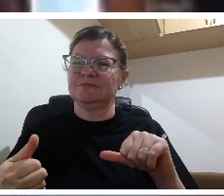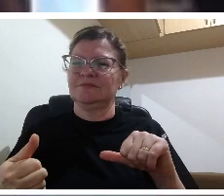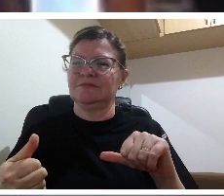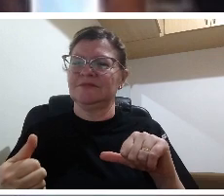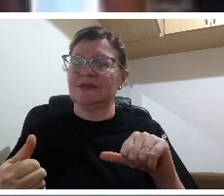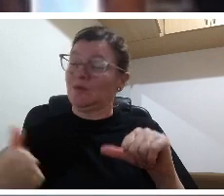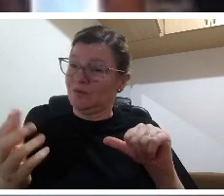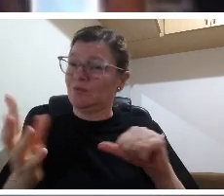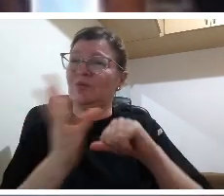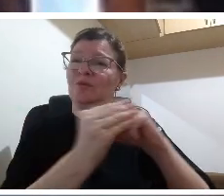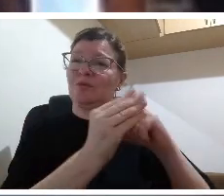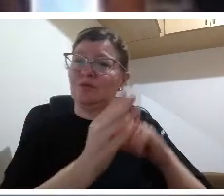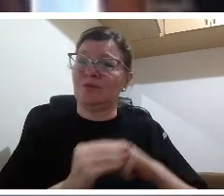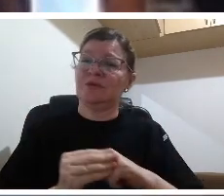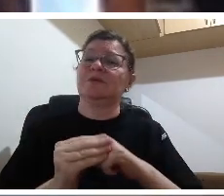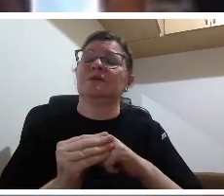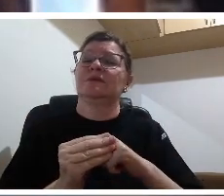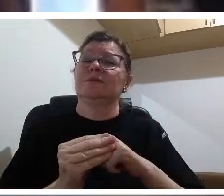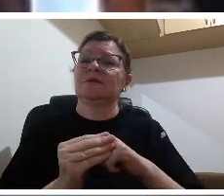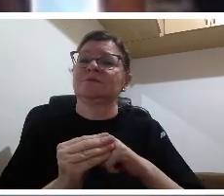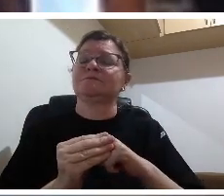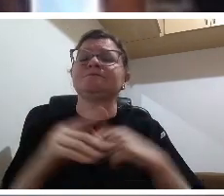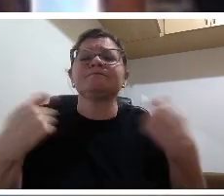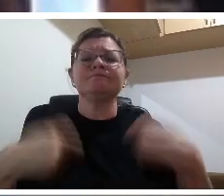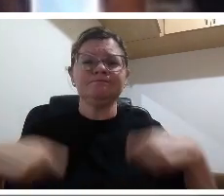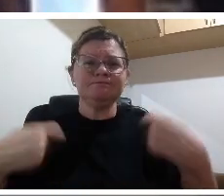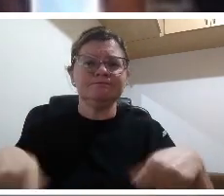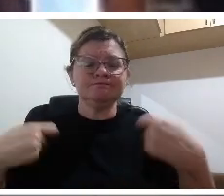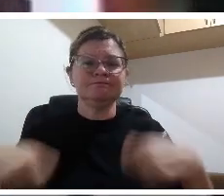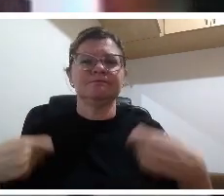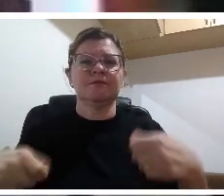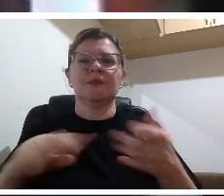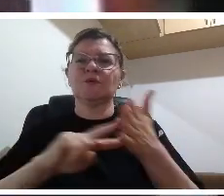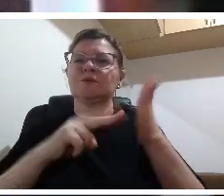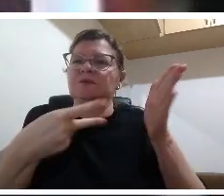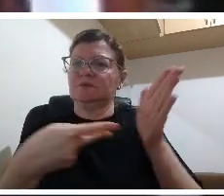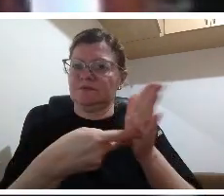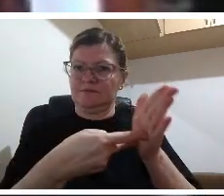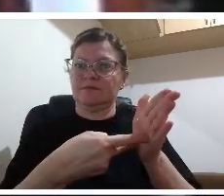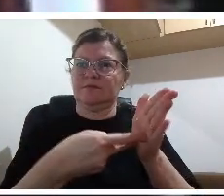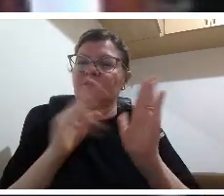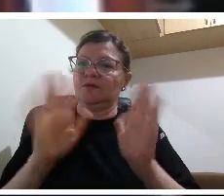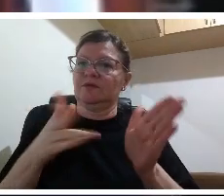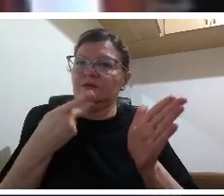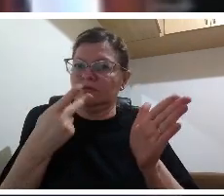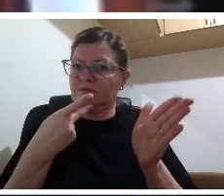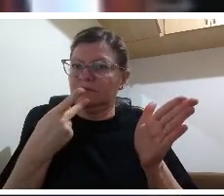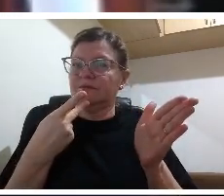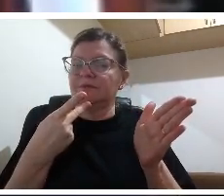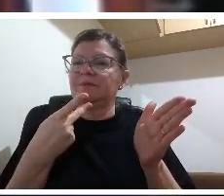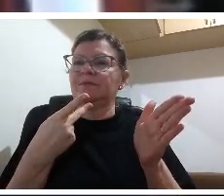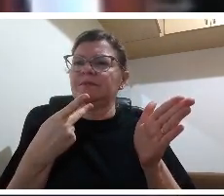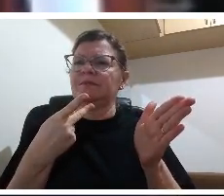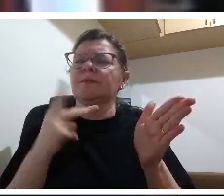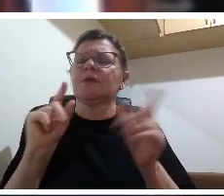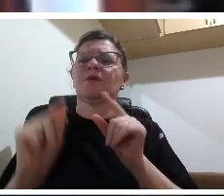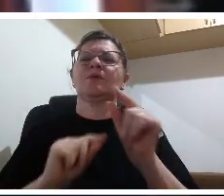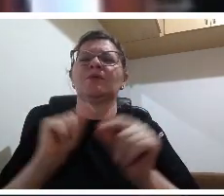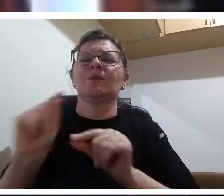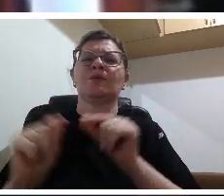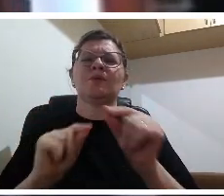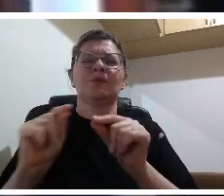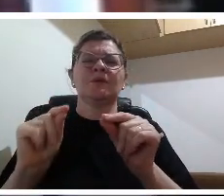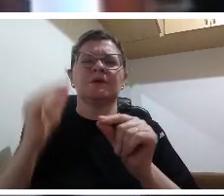histórica etimológica evolução científica cultural ou seja o conhecimento com significado